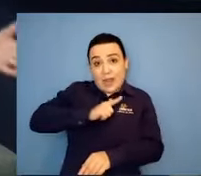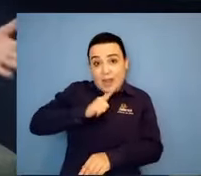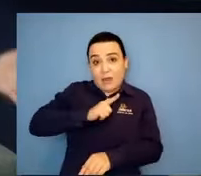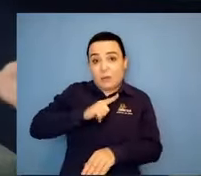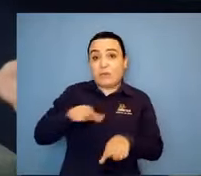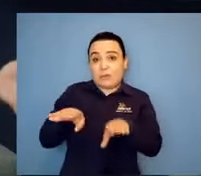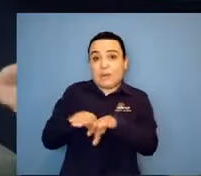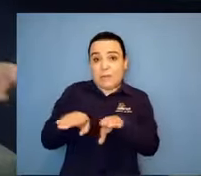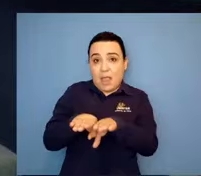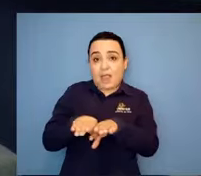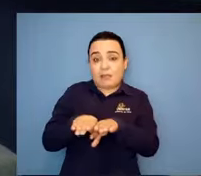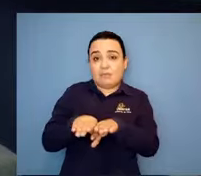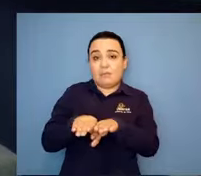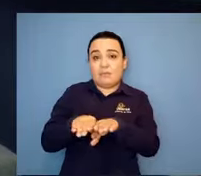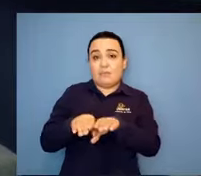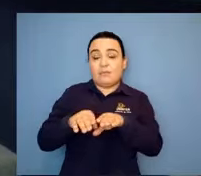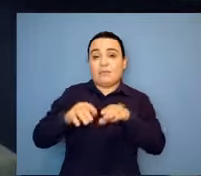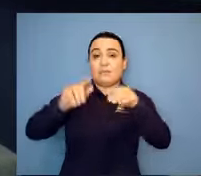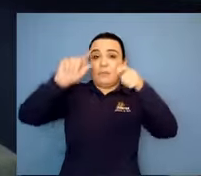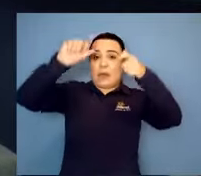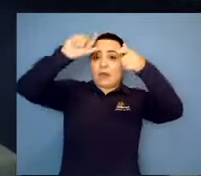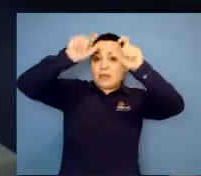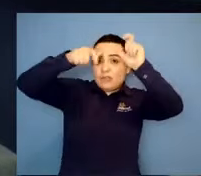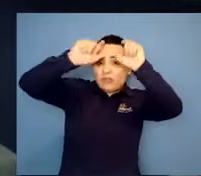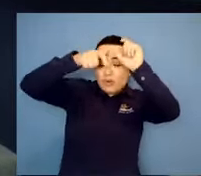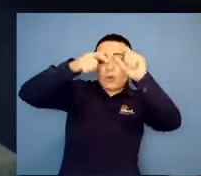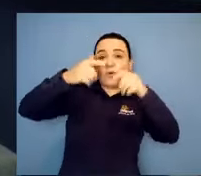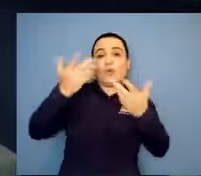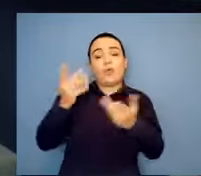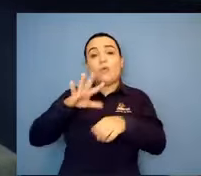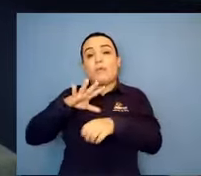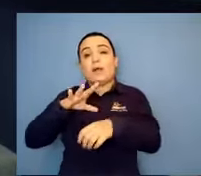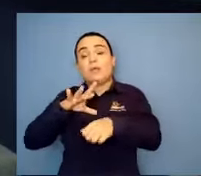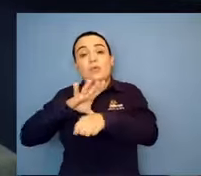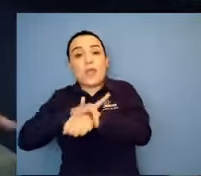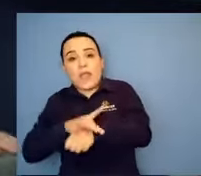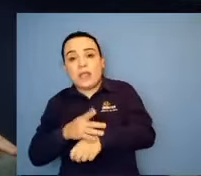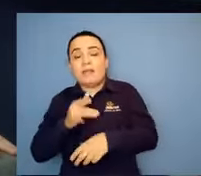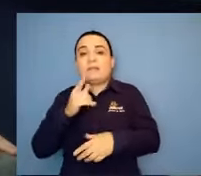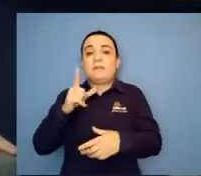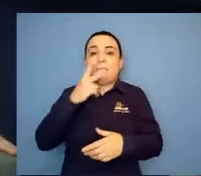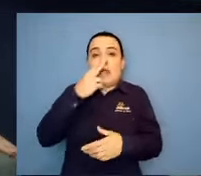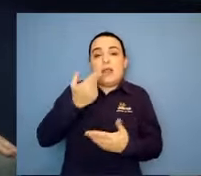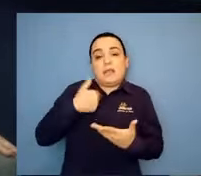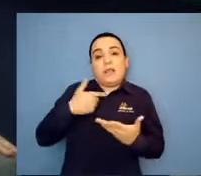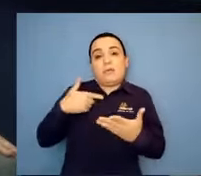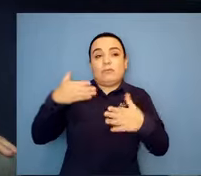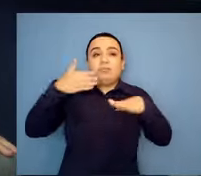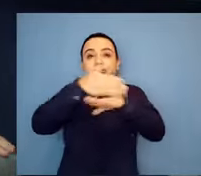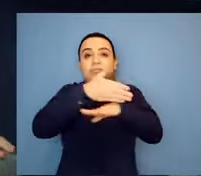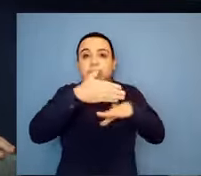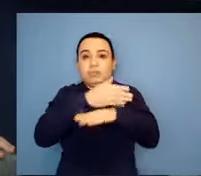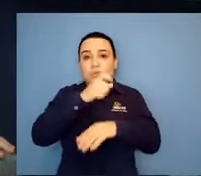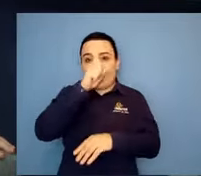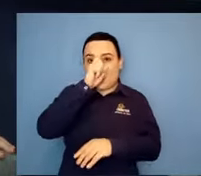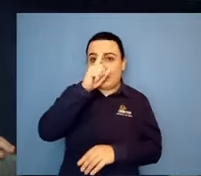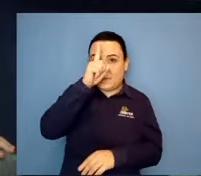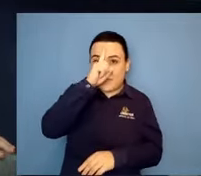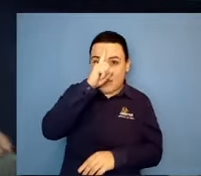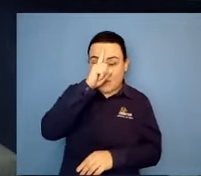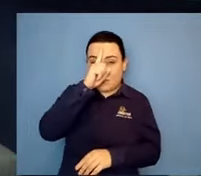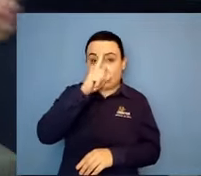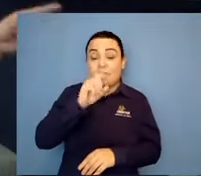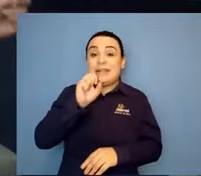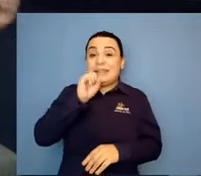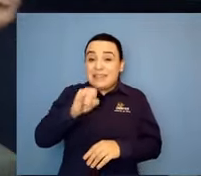E lá na educação também. Observou que a criança teve mudança de comportamento, principalmente? Eu sei que não é fácil para os